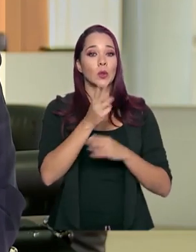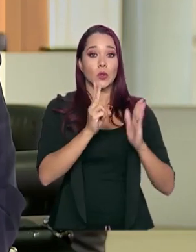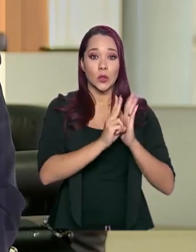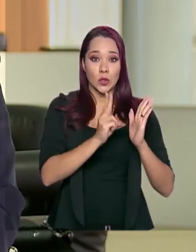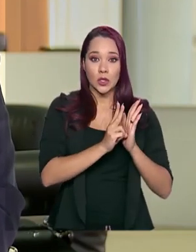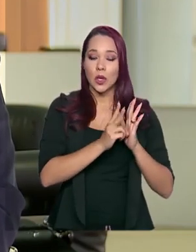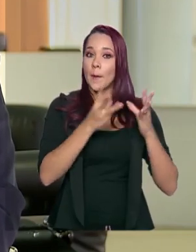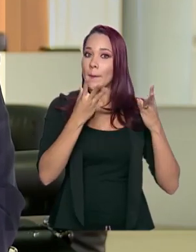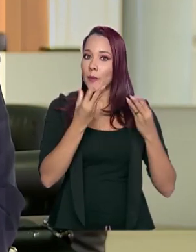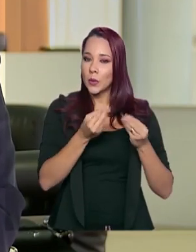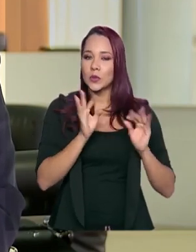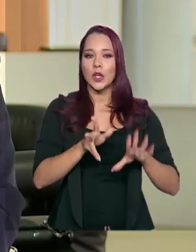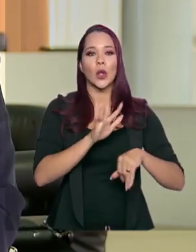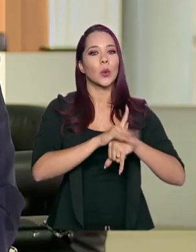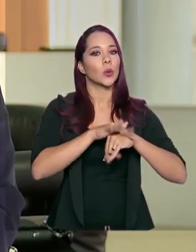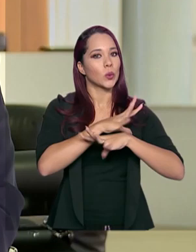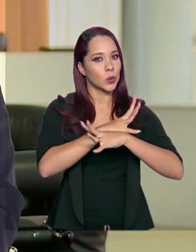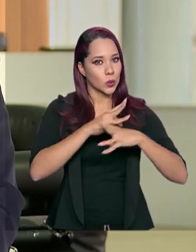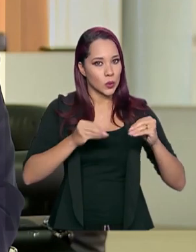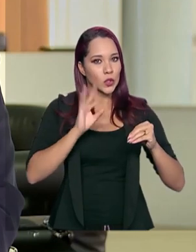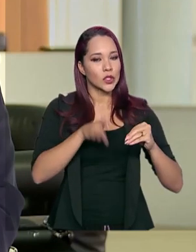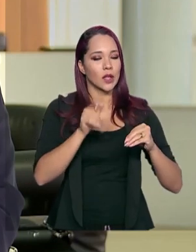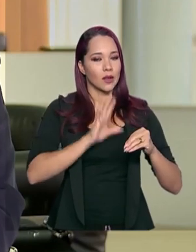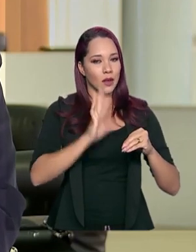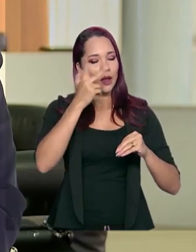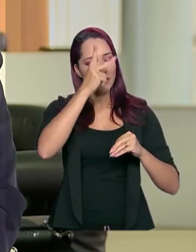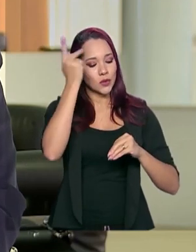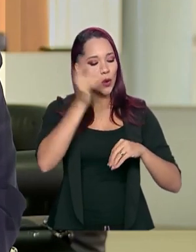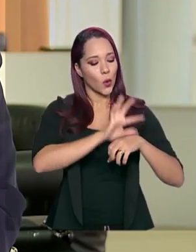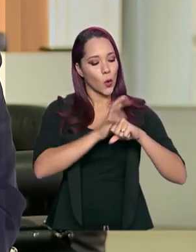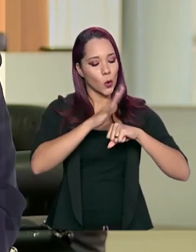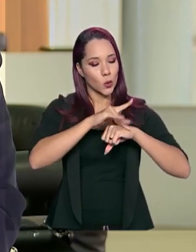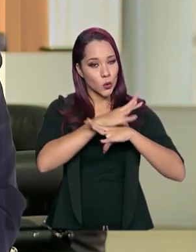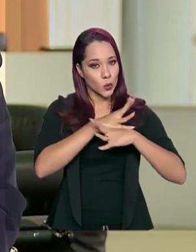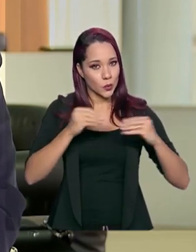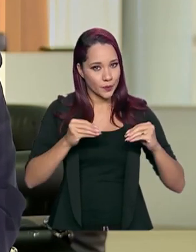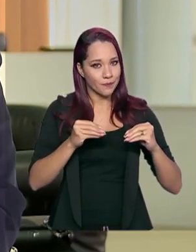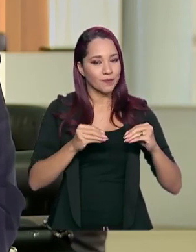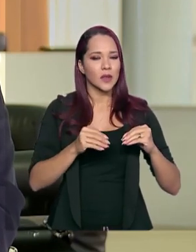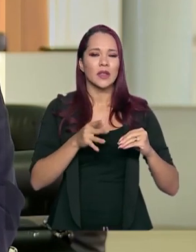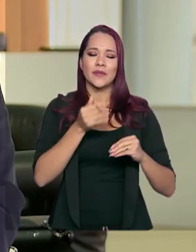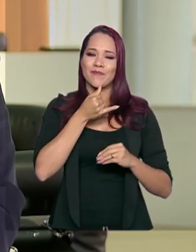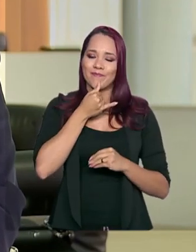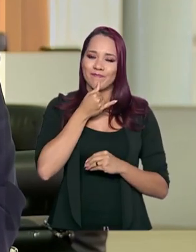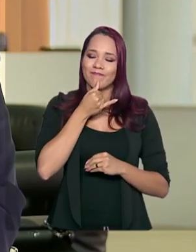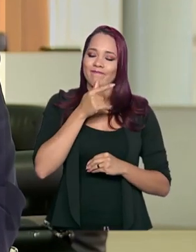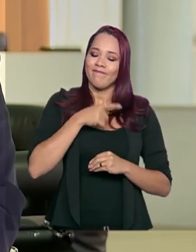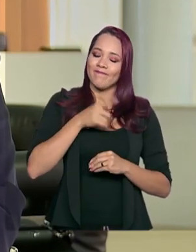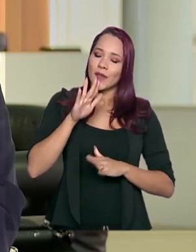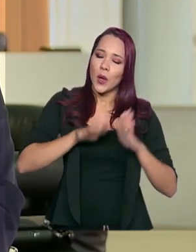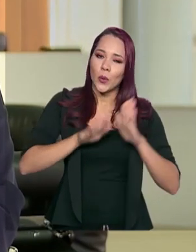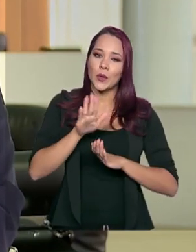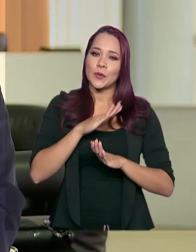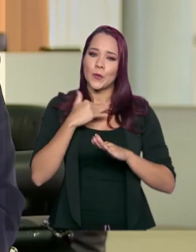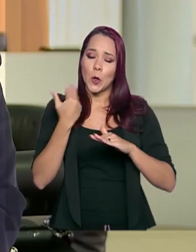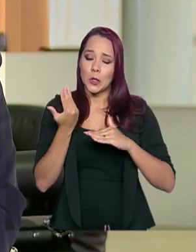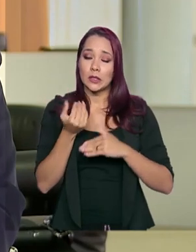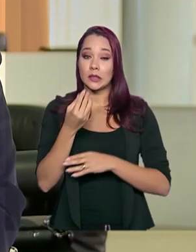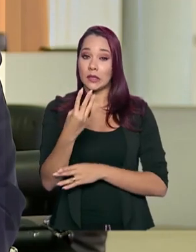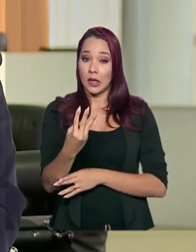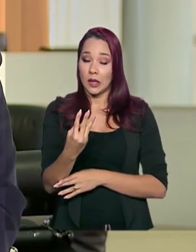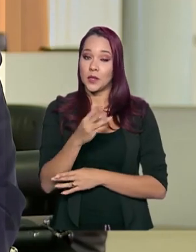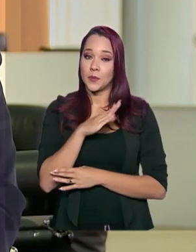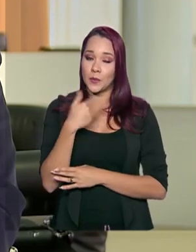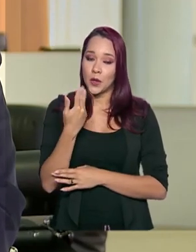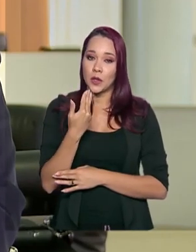muitos curados, já nós temos muitos casos de pessoas curadas. Infelizmente, tivemos alguns falecimentos, três falecimentos,